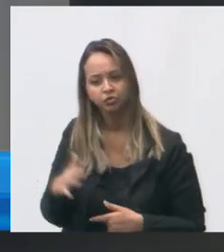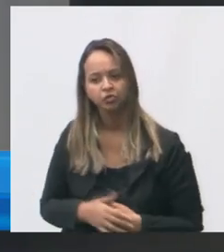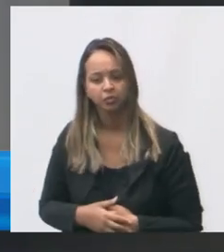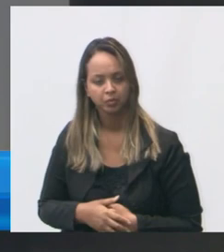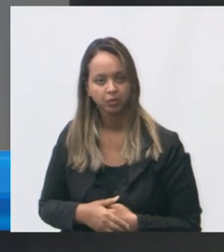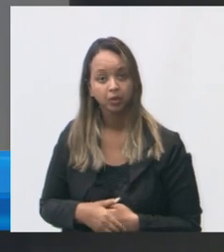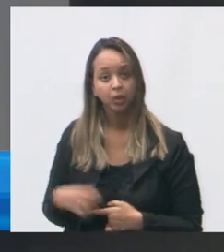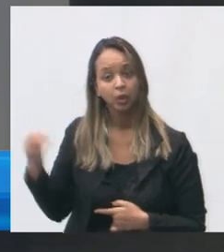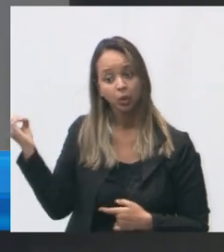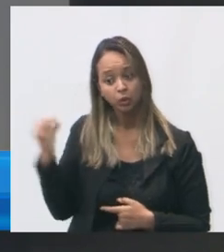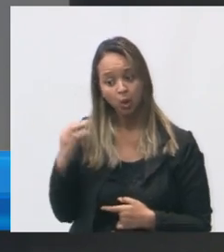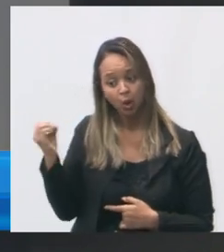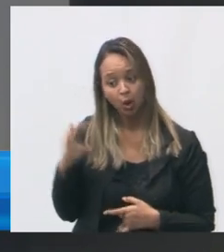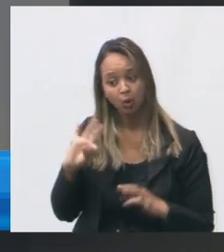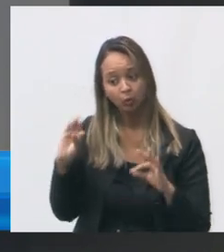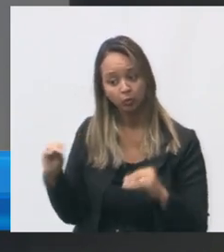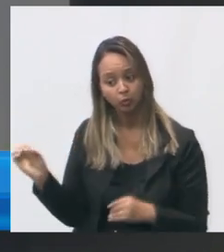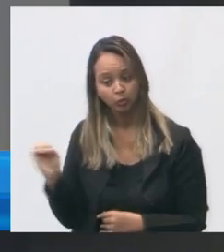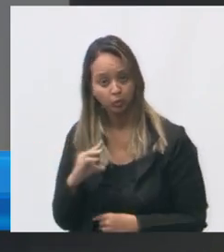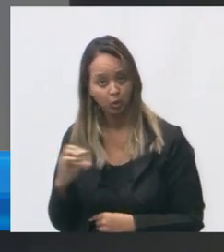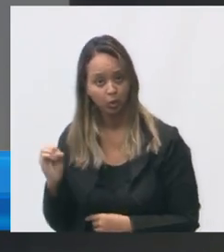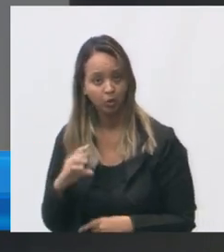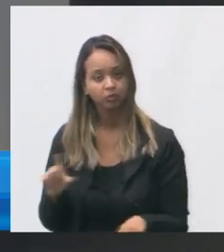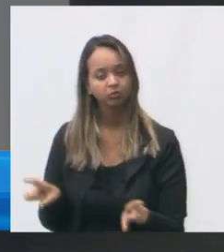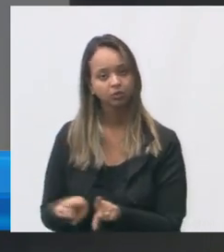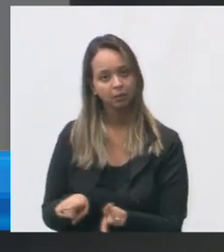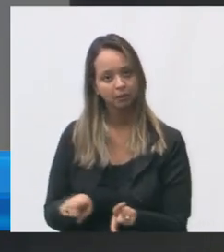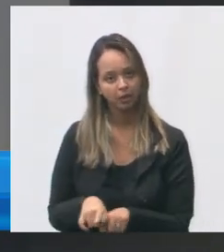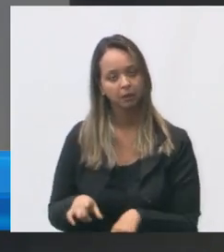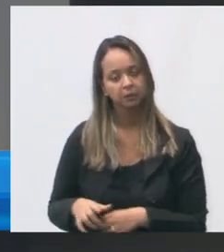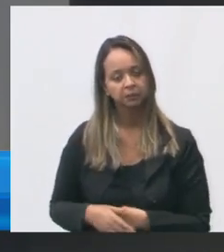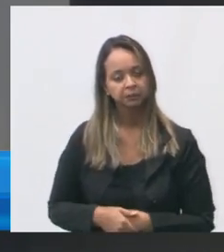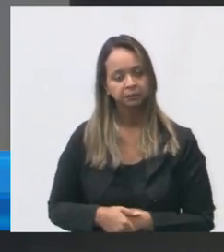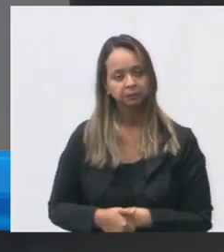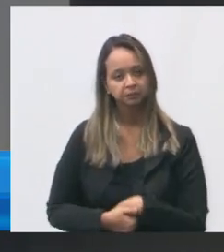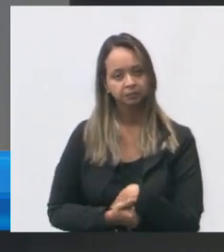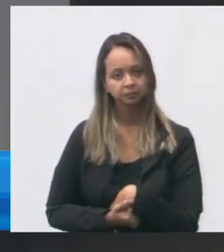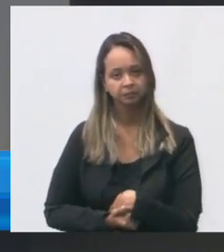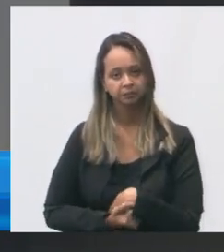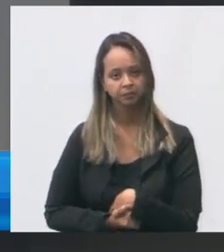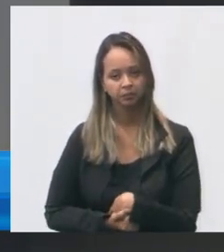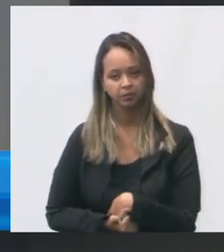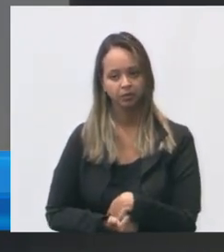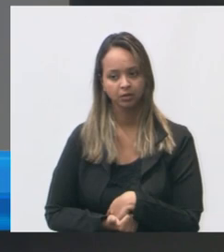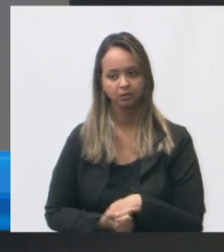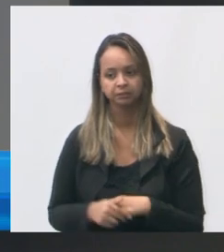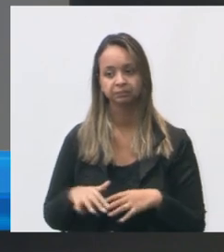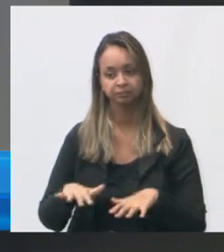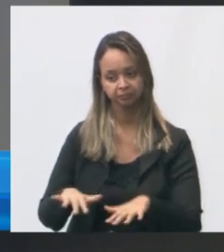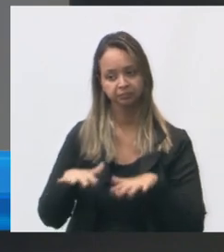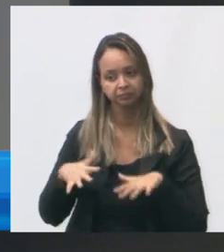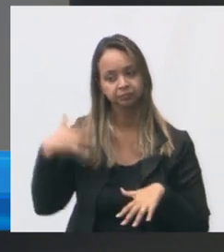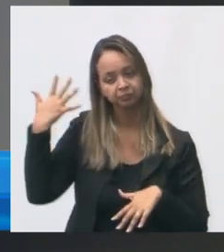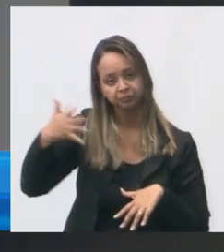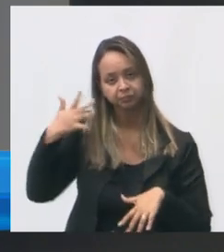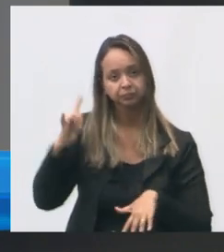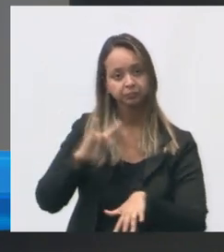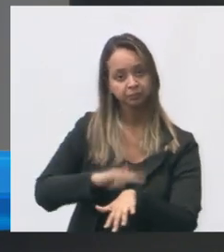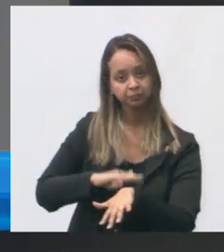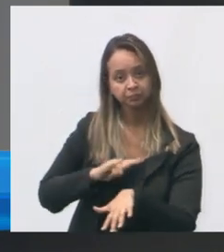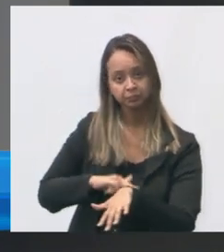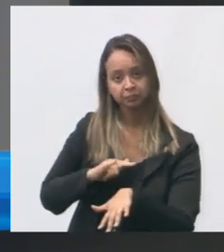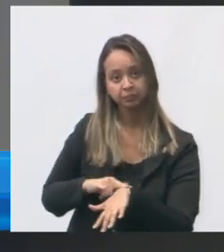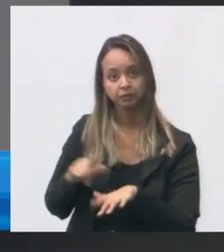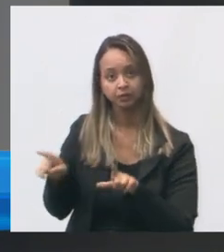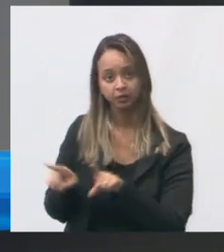novos e equipamentos novos que estão com equipamentos antigos aqui é o auditório os banheiros sala dos